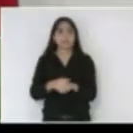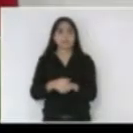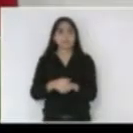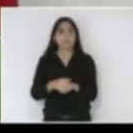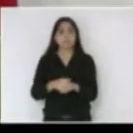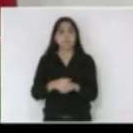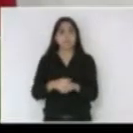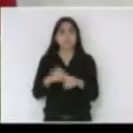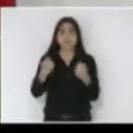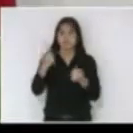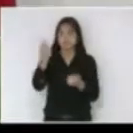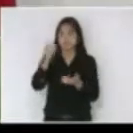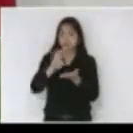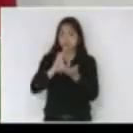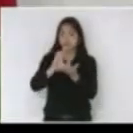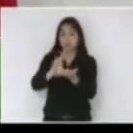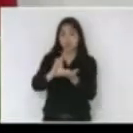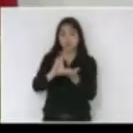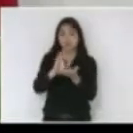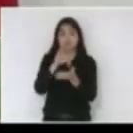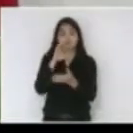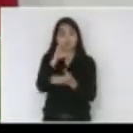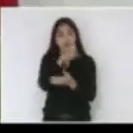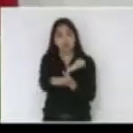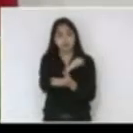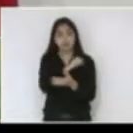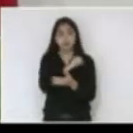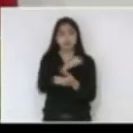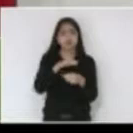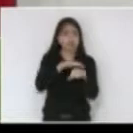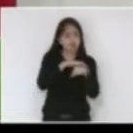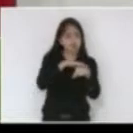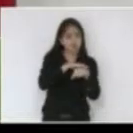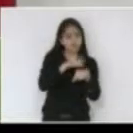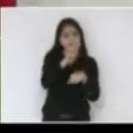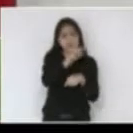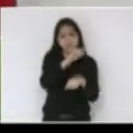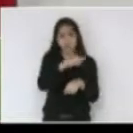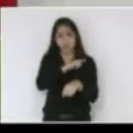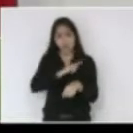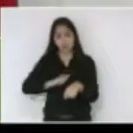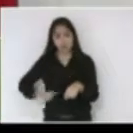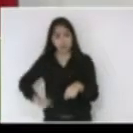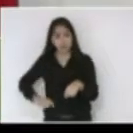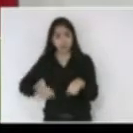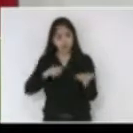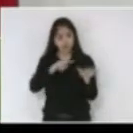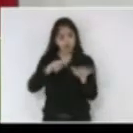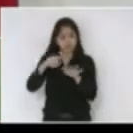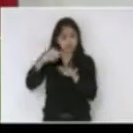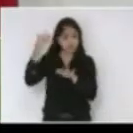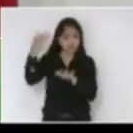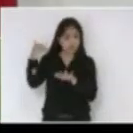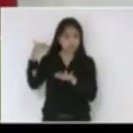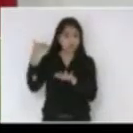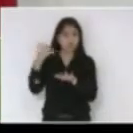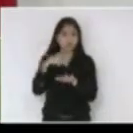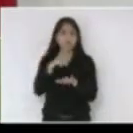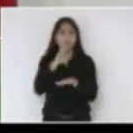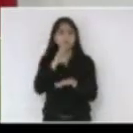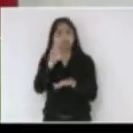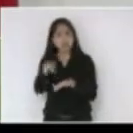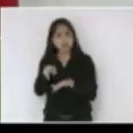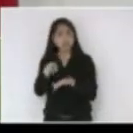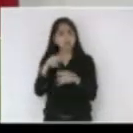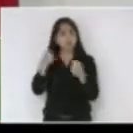recursos urgentes falei com o governador uma semana atrás e ele disse não você tem razão realmente nós